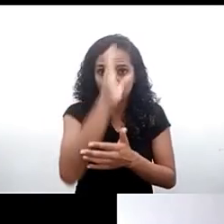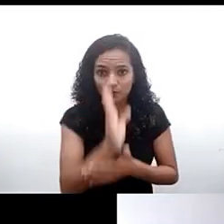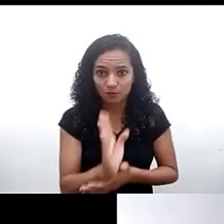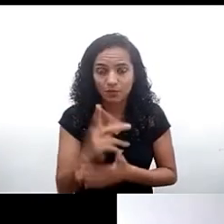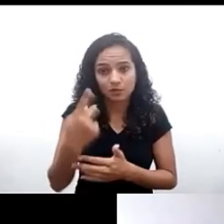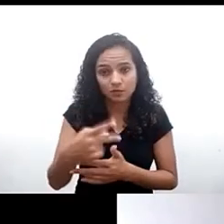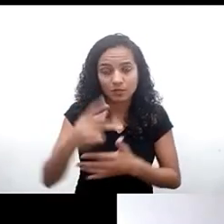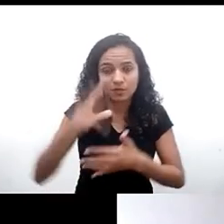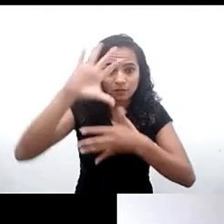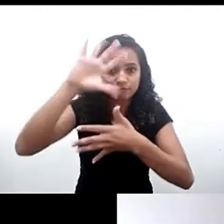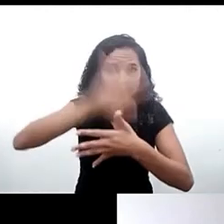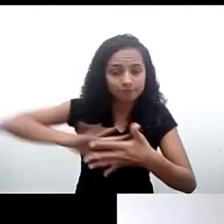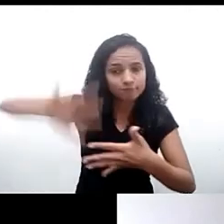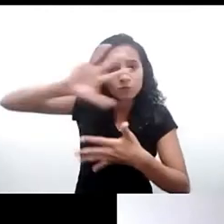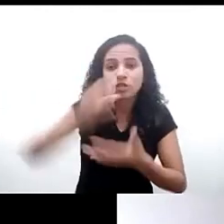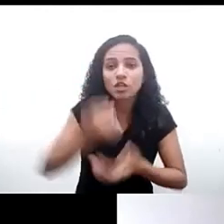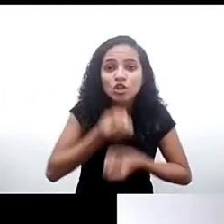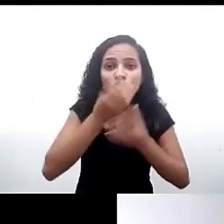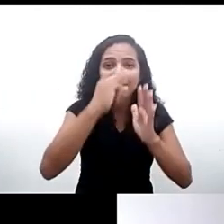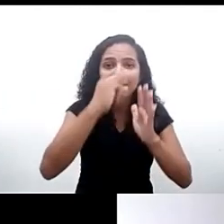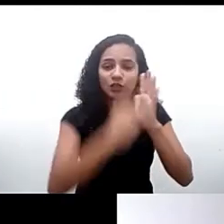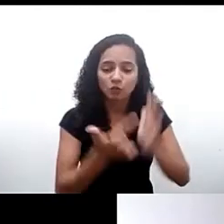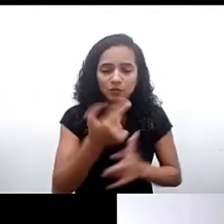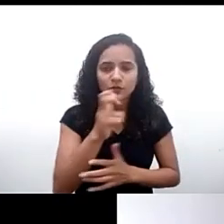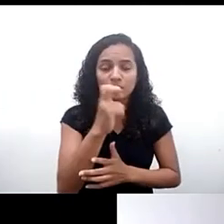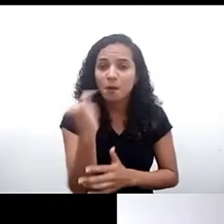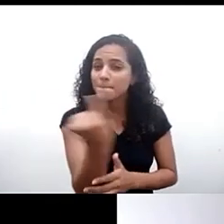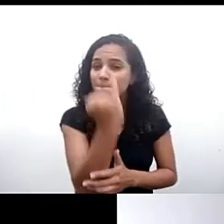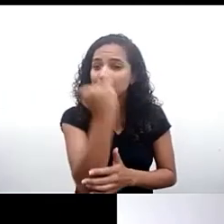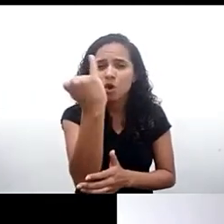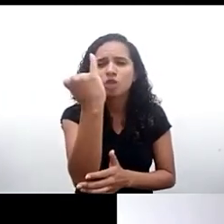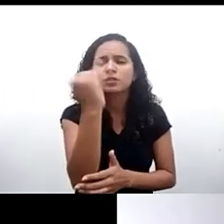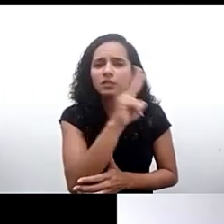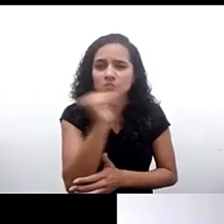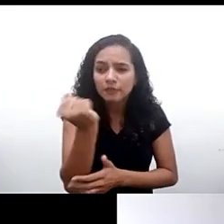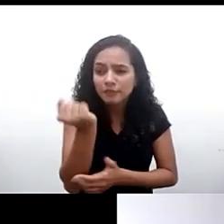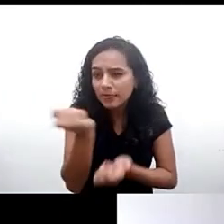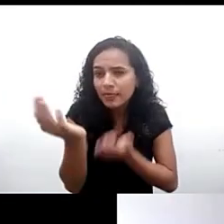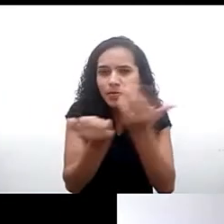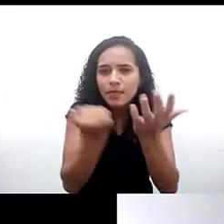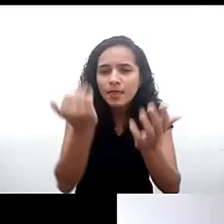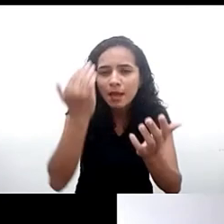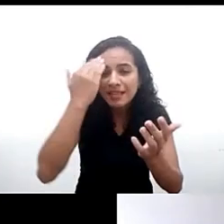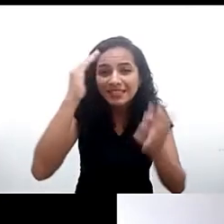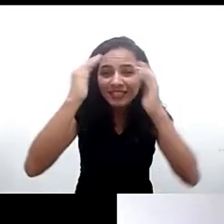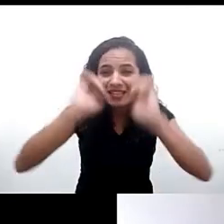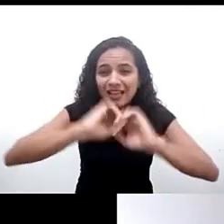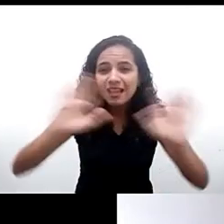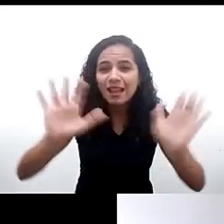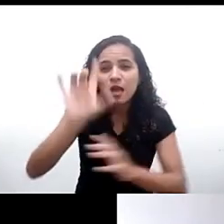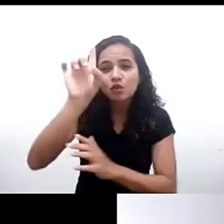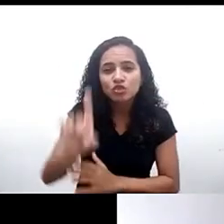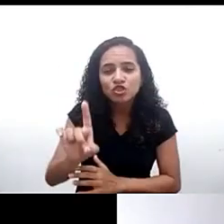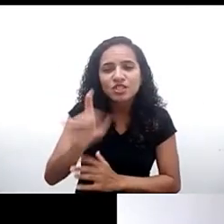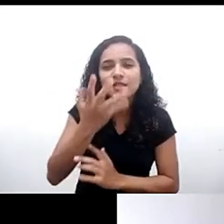a América Latina esse comentário vai ser muito importante para essa interpretação e para a concretização dos direitos da criança no mundo digital